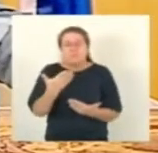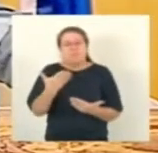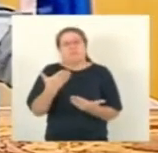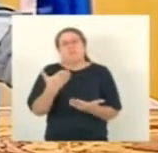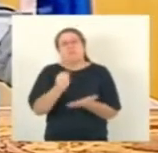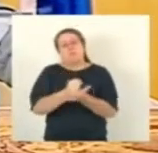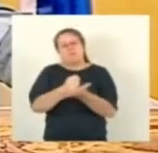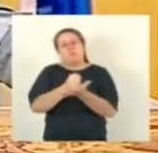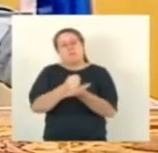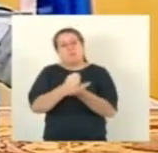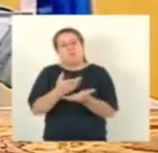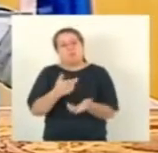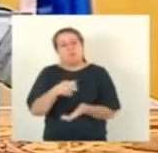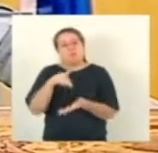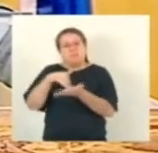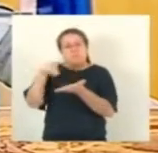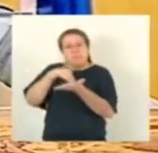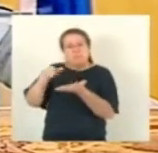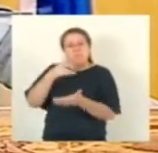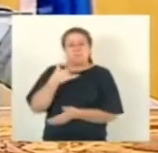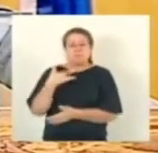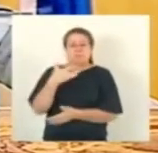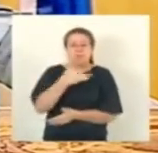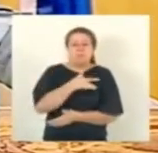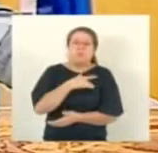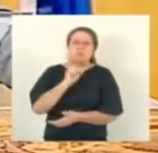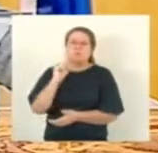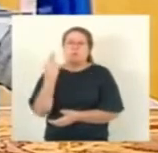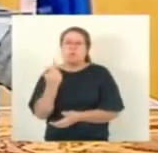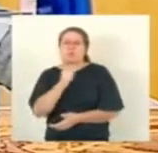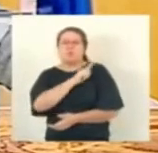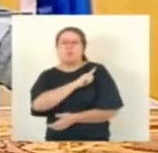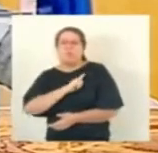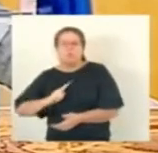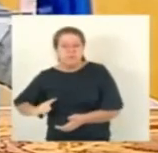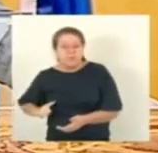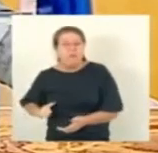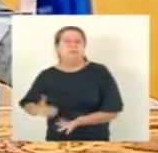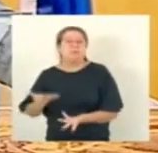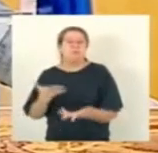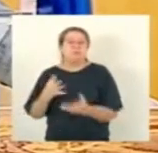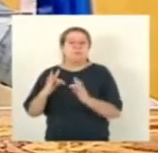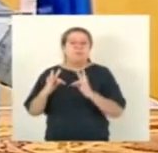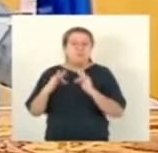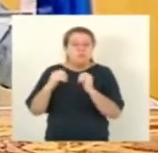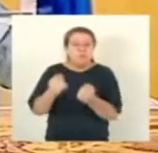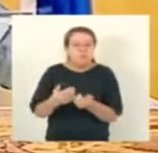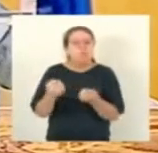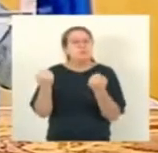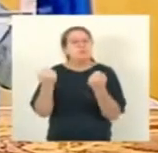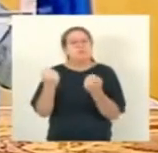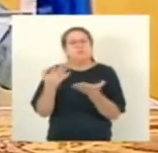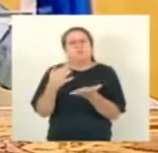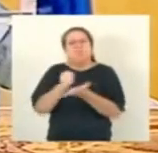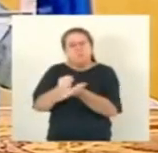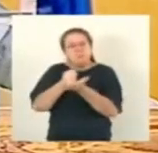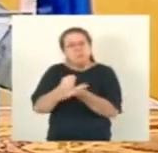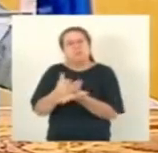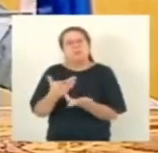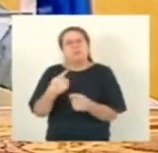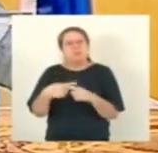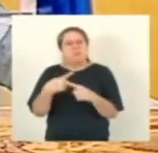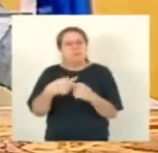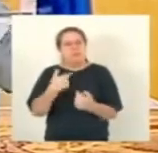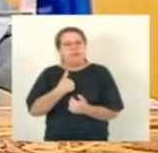secretário de Saúde, entrar em contato com o governador. Todo mundo sabe que eu sou oposição ao governador, oposição séria, coerente,